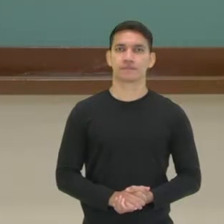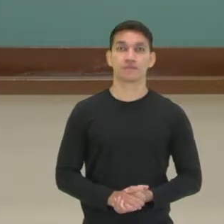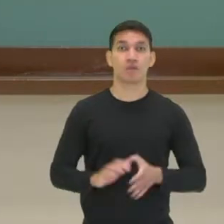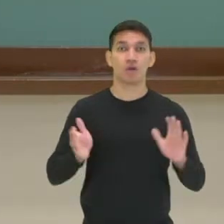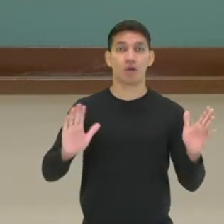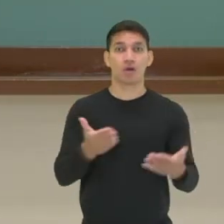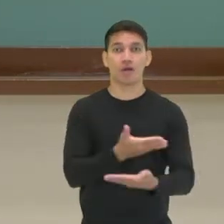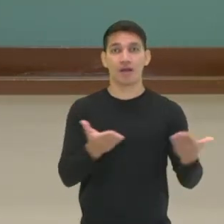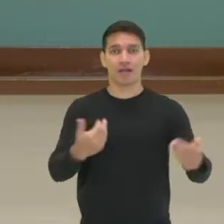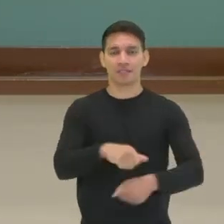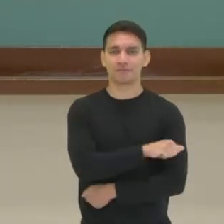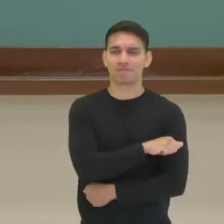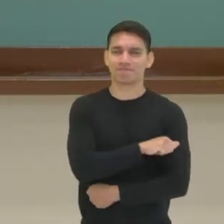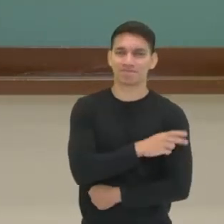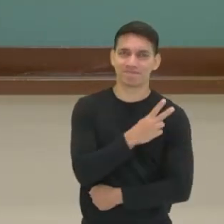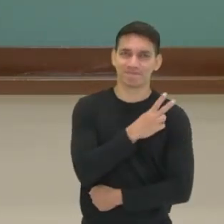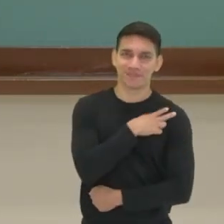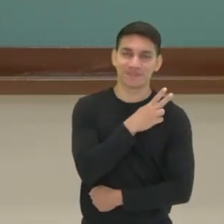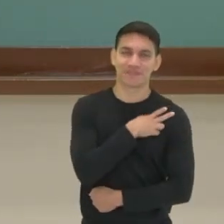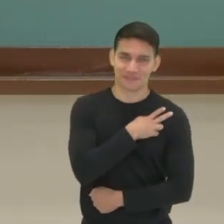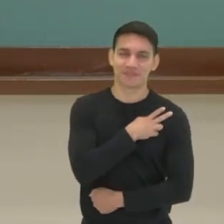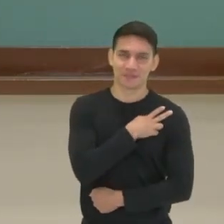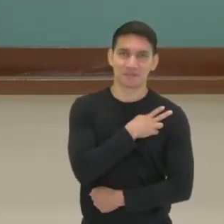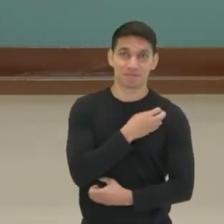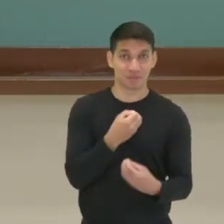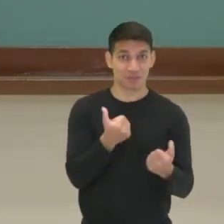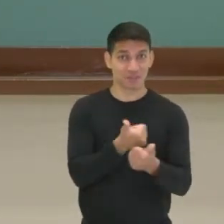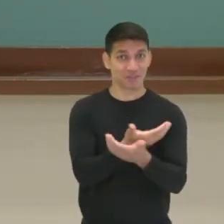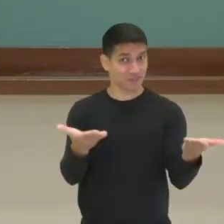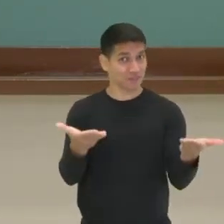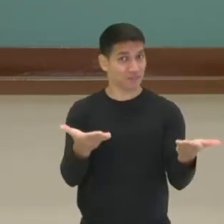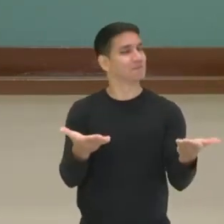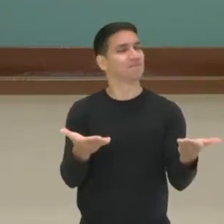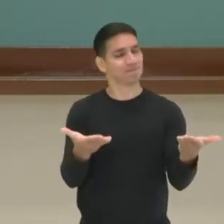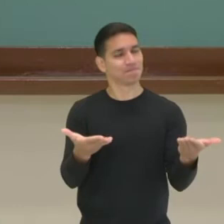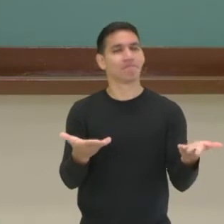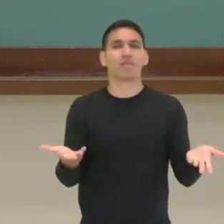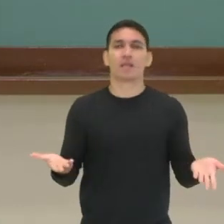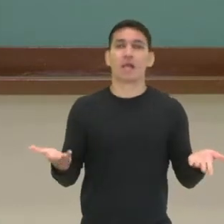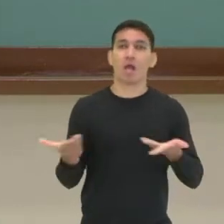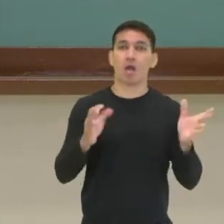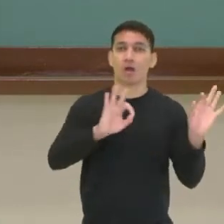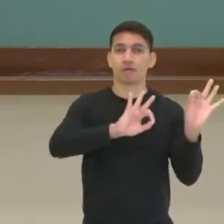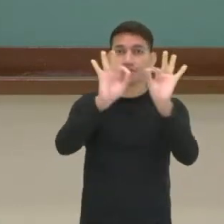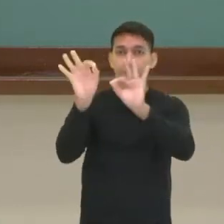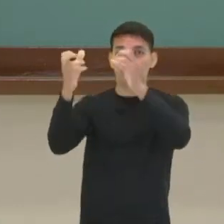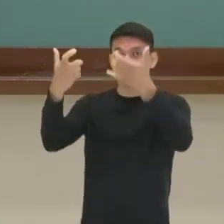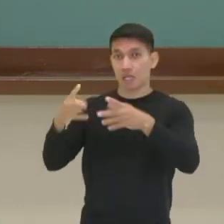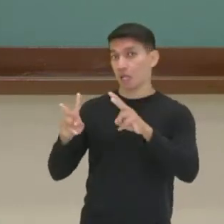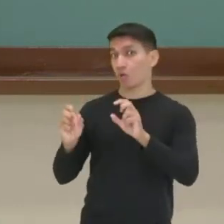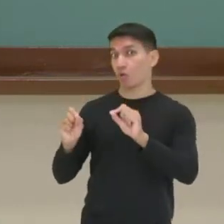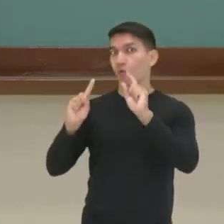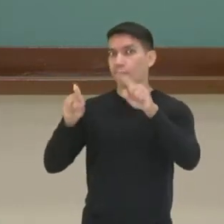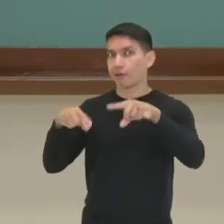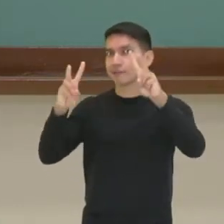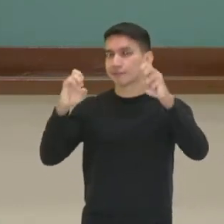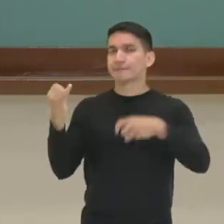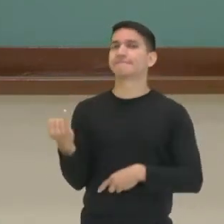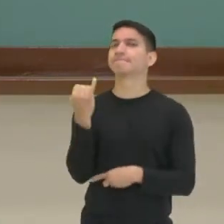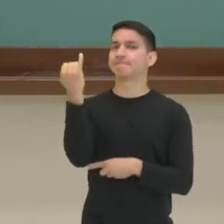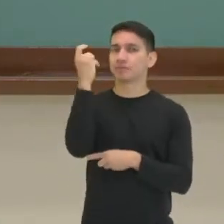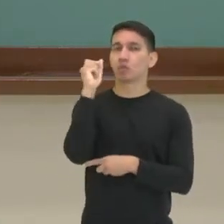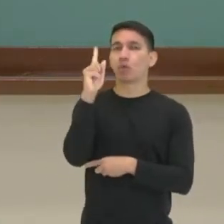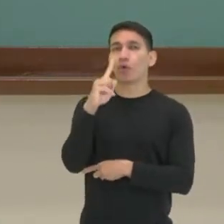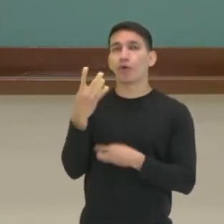Olá estudantes da segunda série do Ensino Médio, tudo bem com vocês? Muito bem. Neste vídeo vamos falar de um tema muito importante,